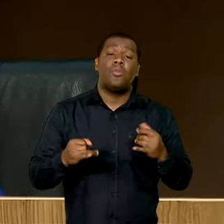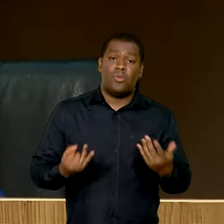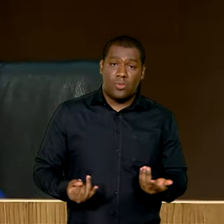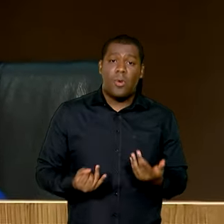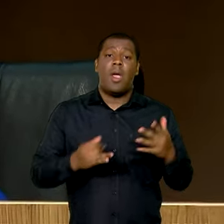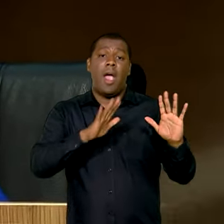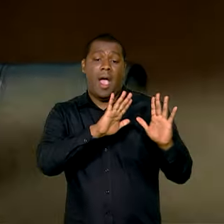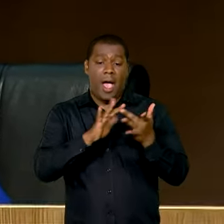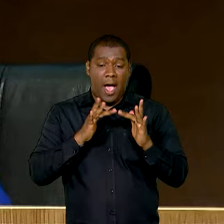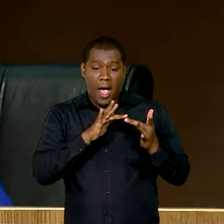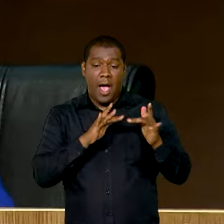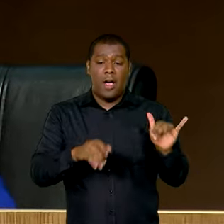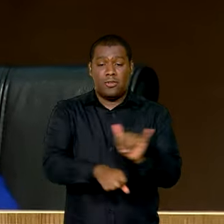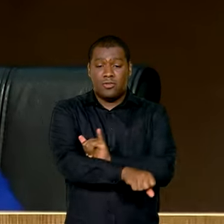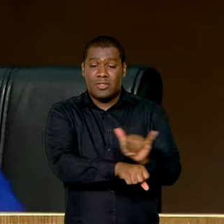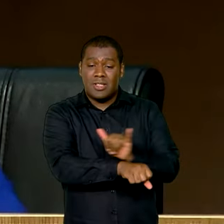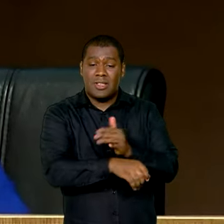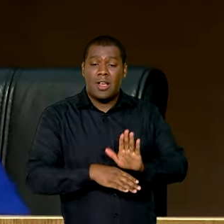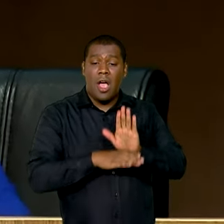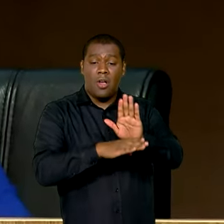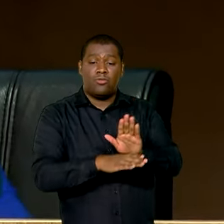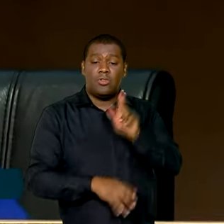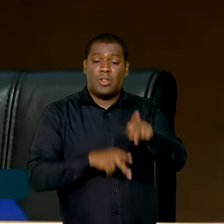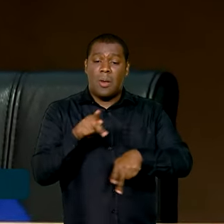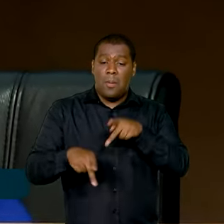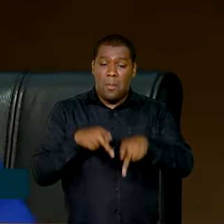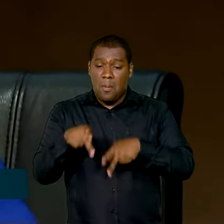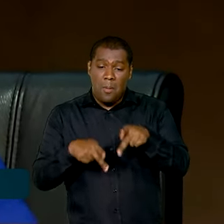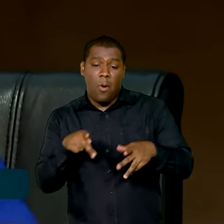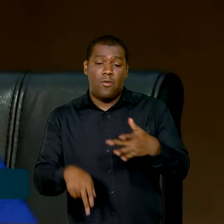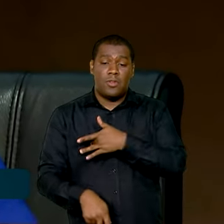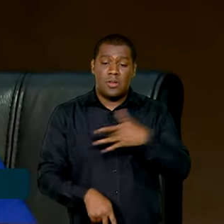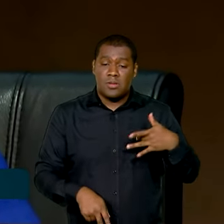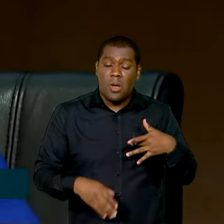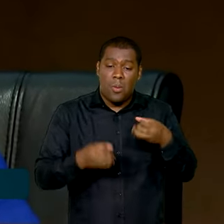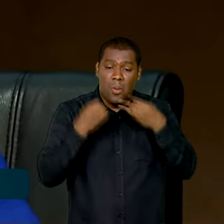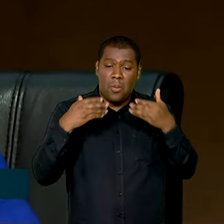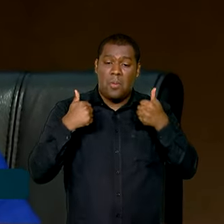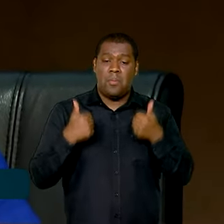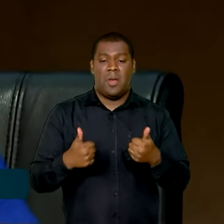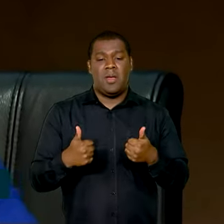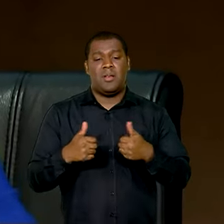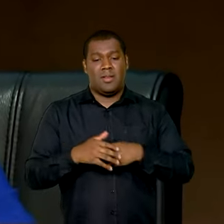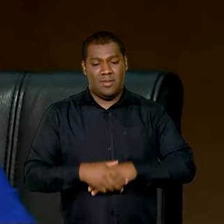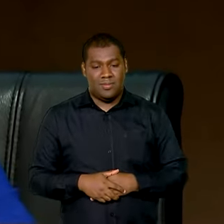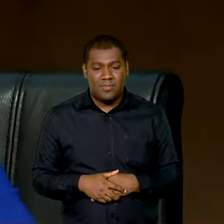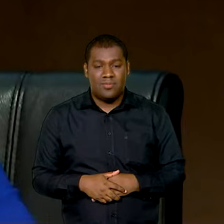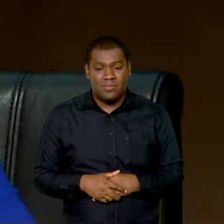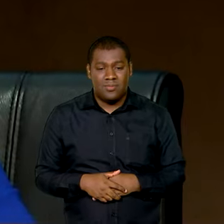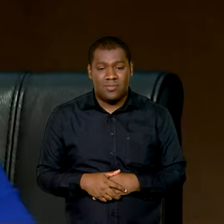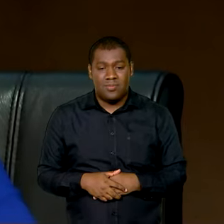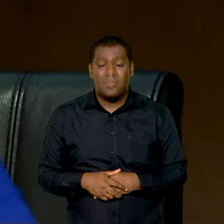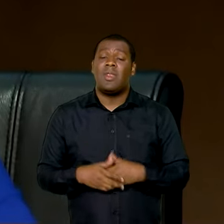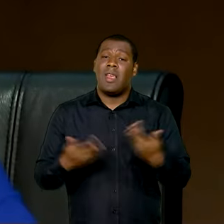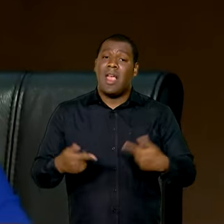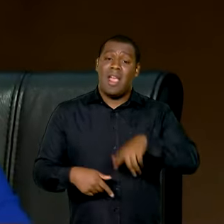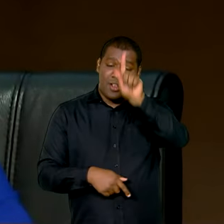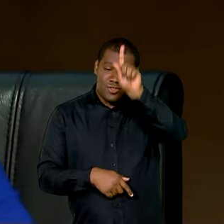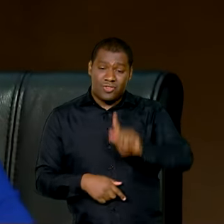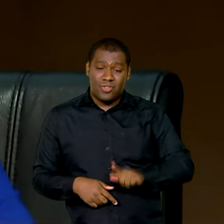que as ações façam diferença no bem-estar e na saúde da população. O grande desafio da gestão,